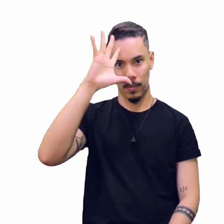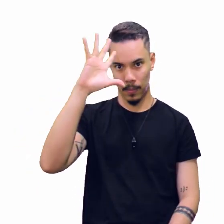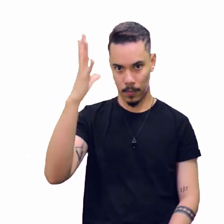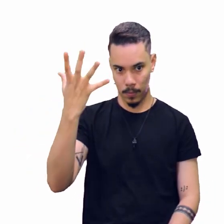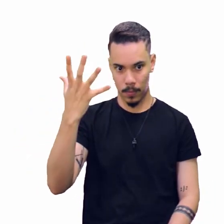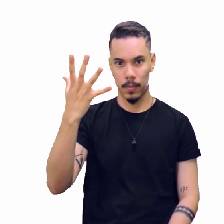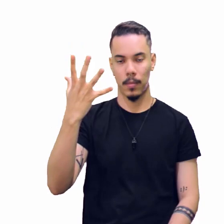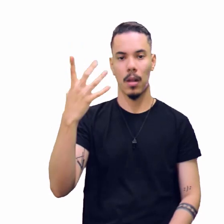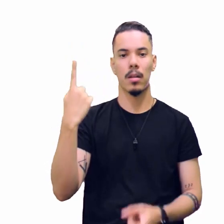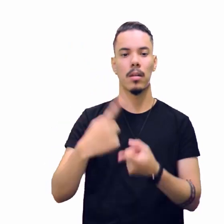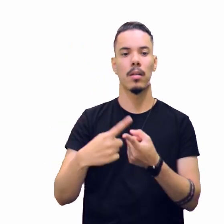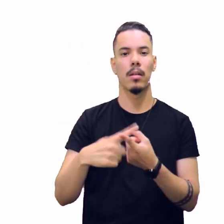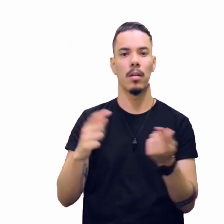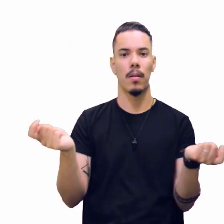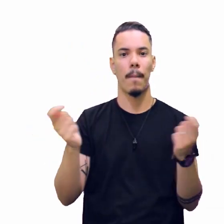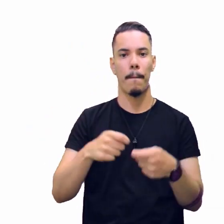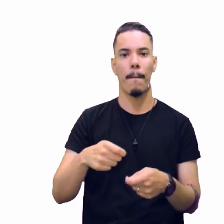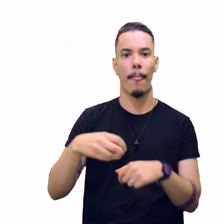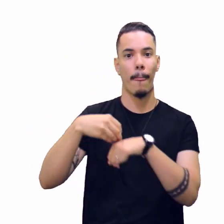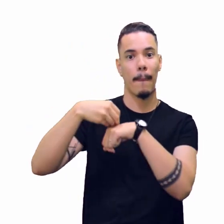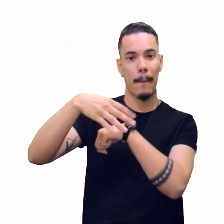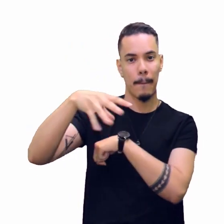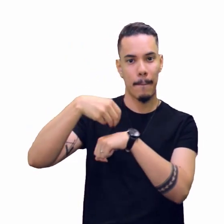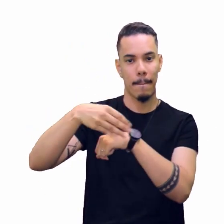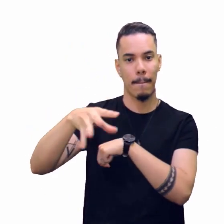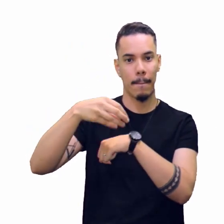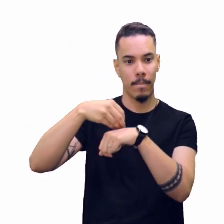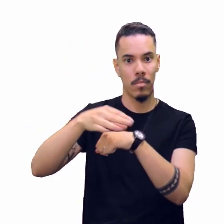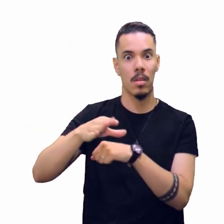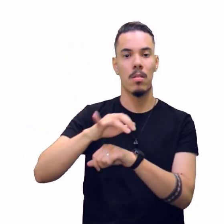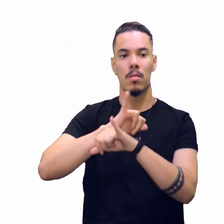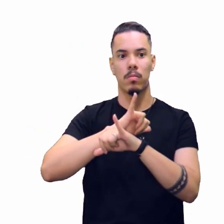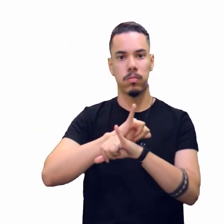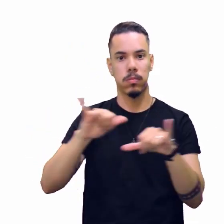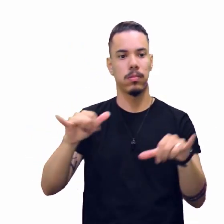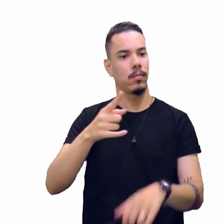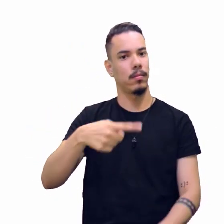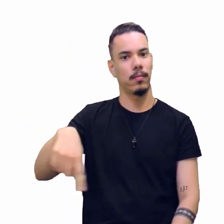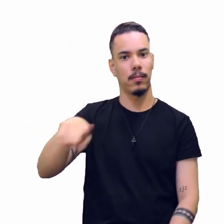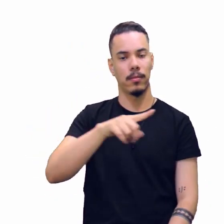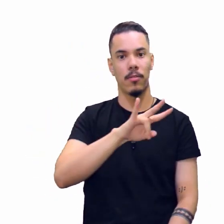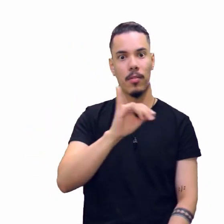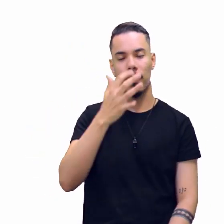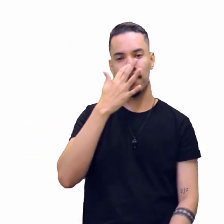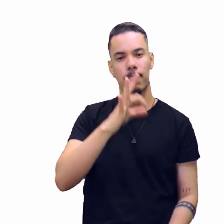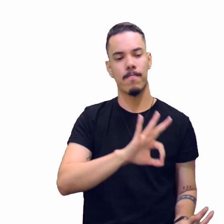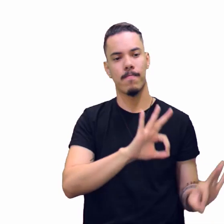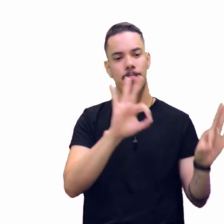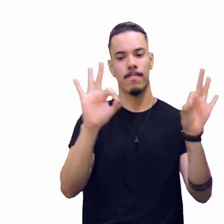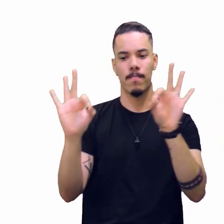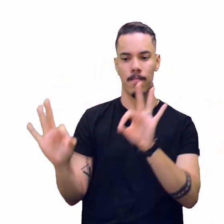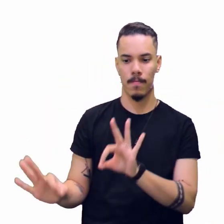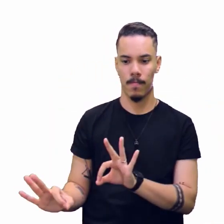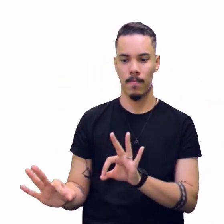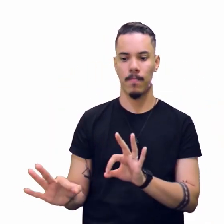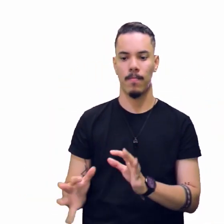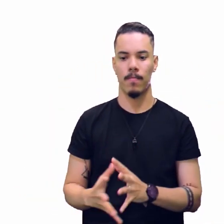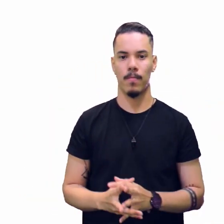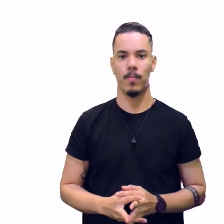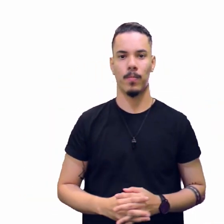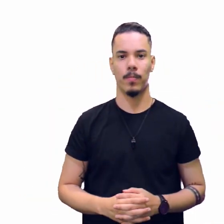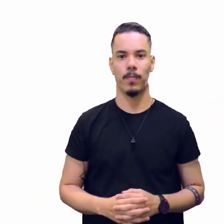fatos, para poder passar a informação a você que vai assistir ao jornal.